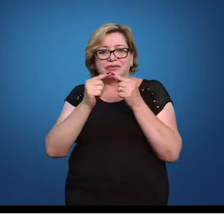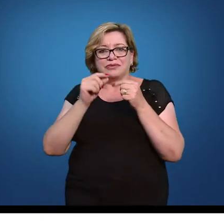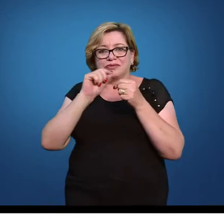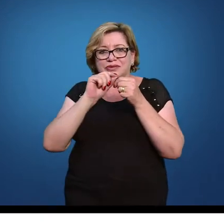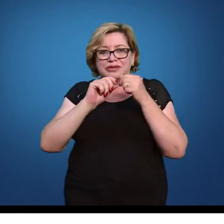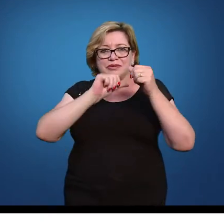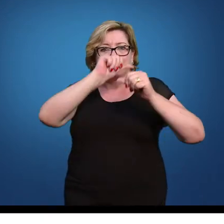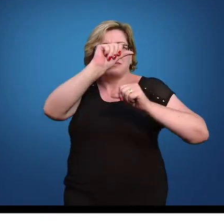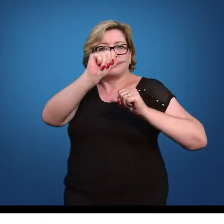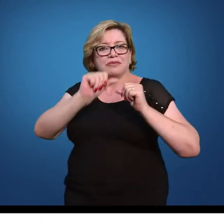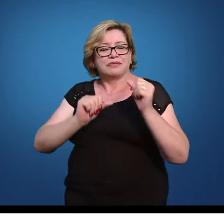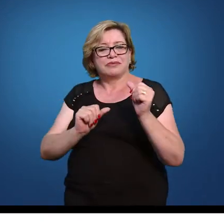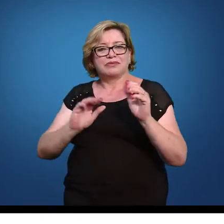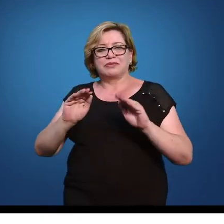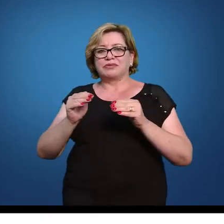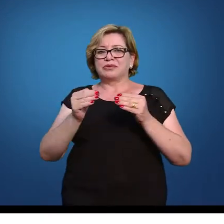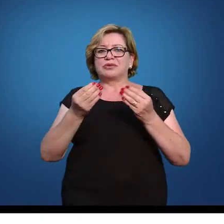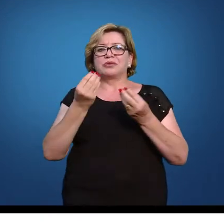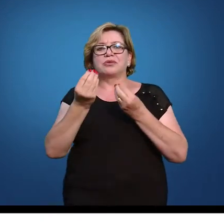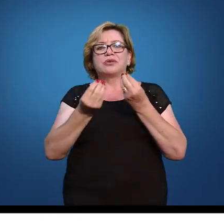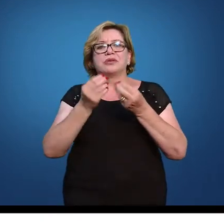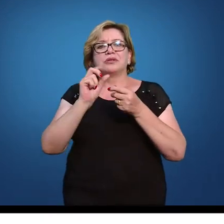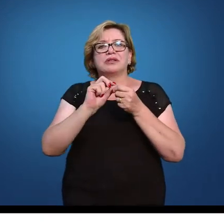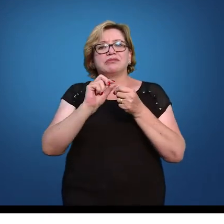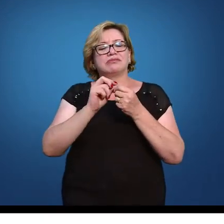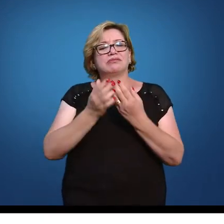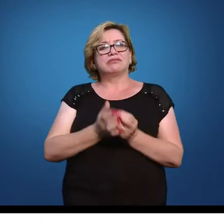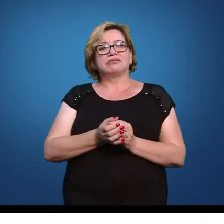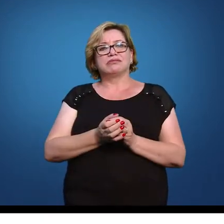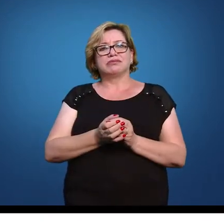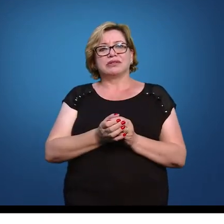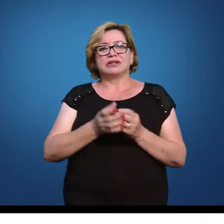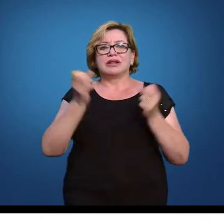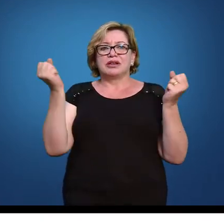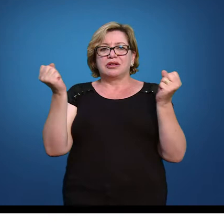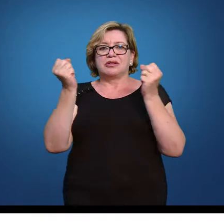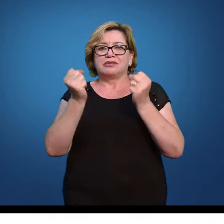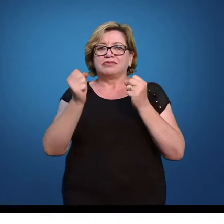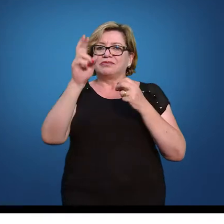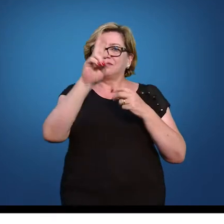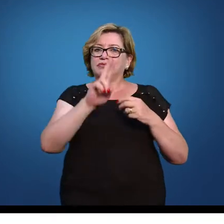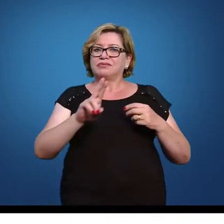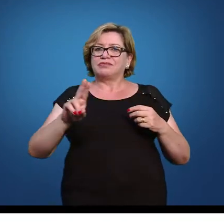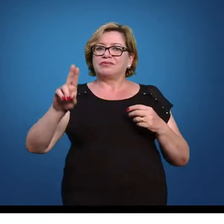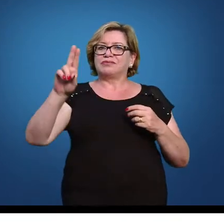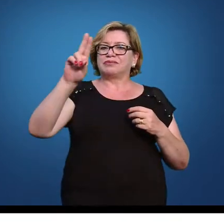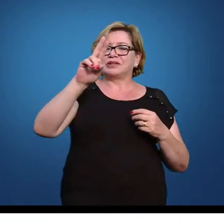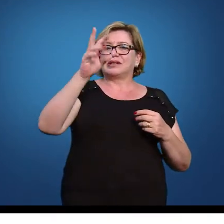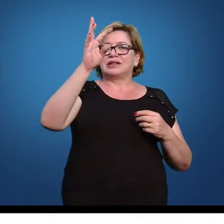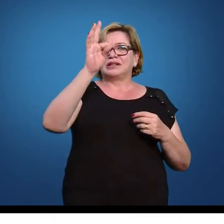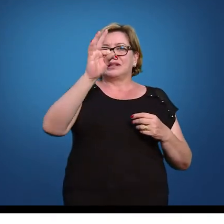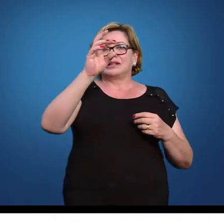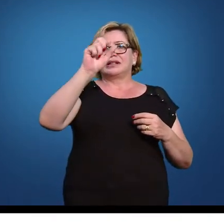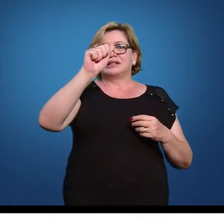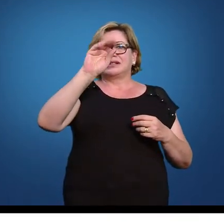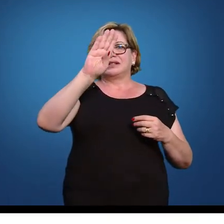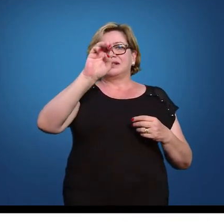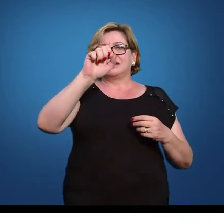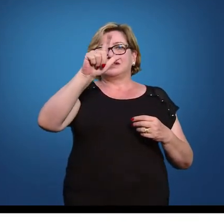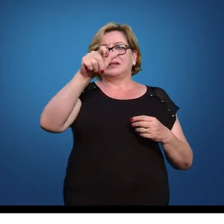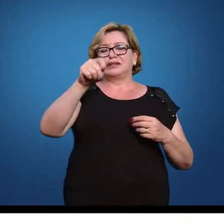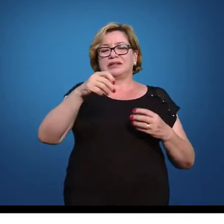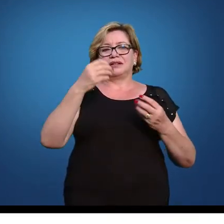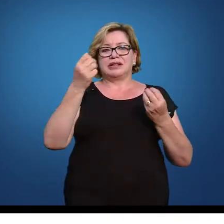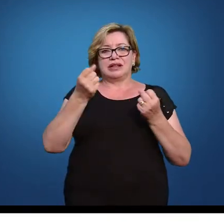eu vou fazer essa mudança de variável. Qual a finalidade de fazer essa mudança de variável para poder usar a tabela? Não tem como eu usar a tabela caso